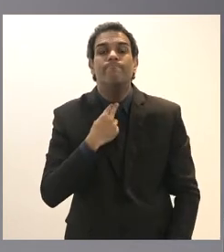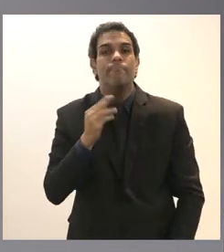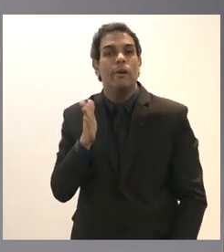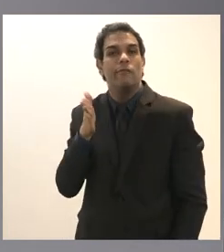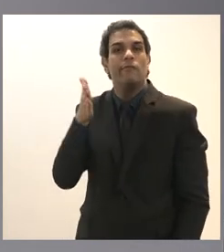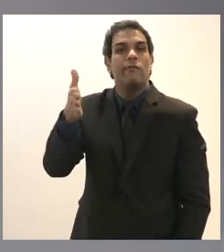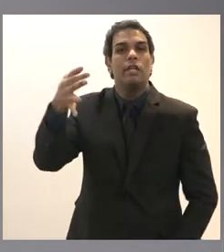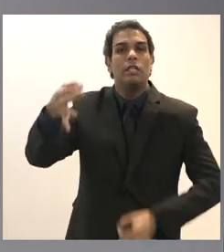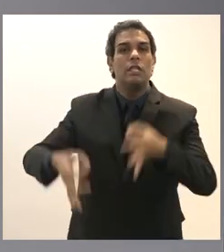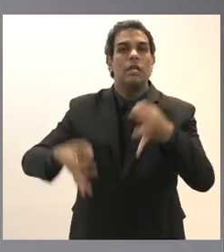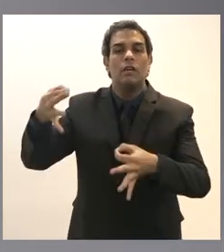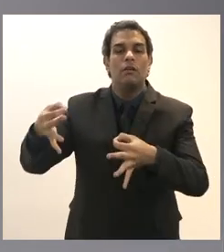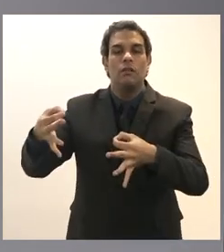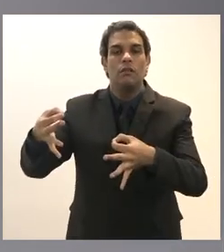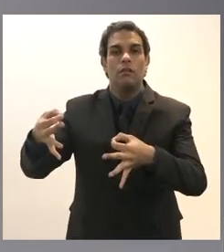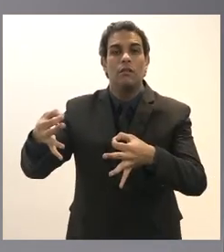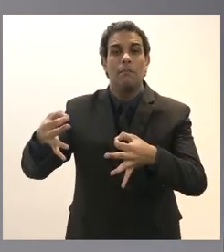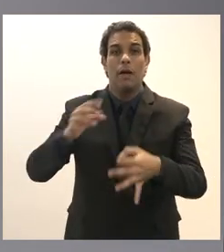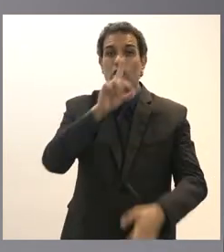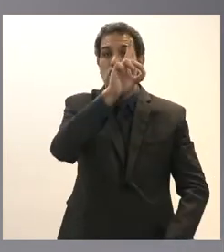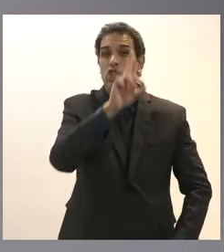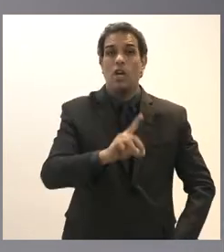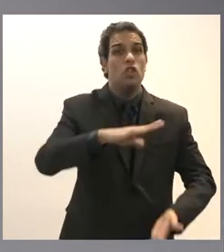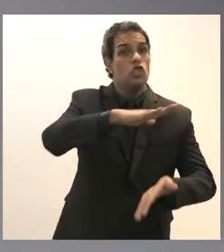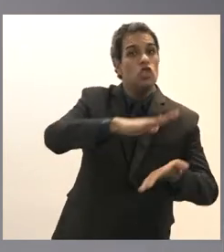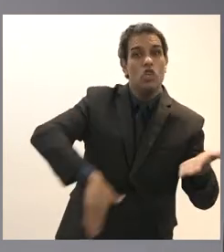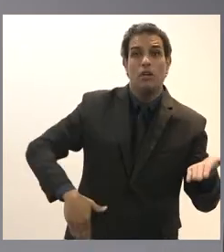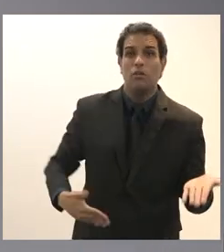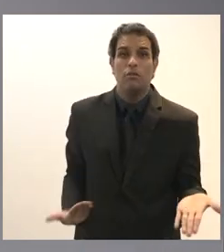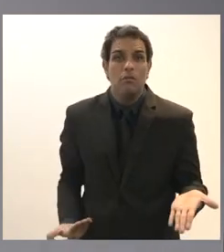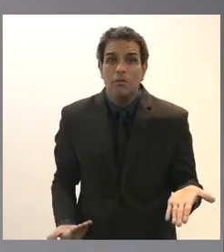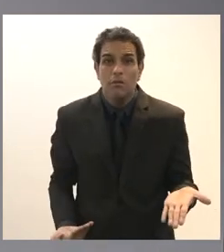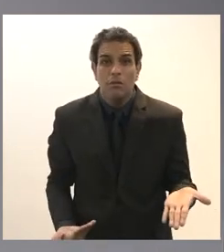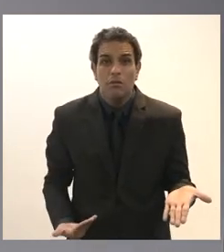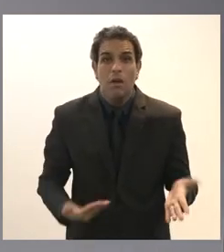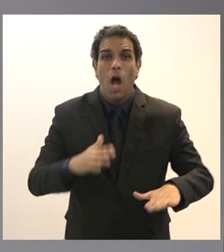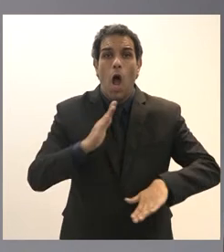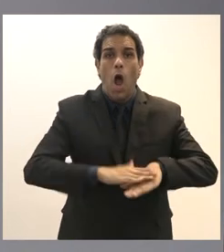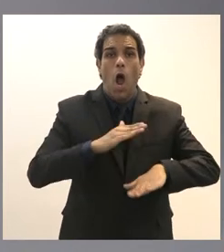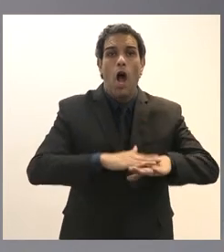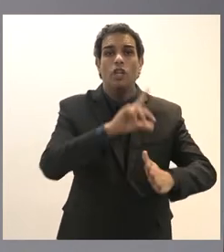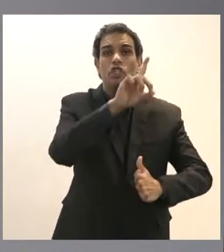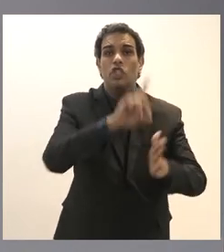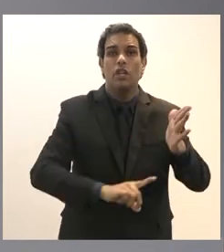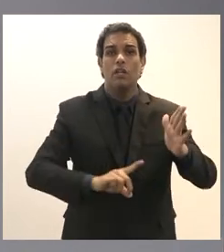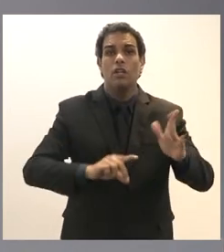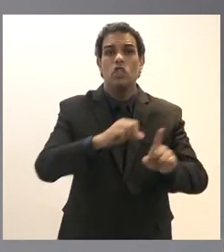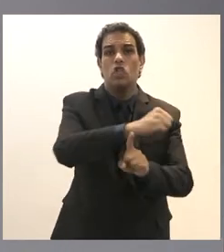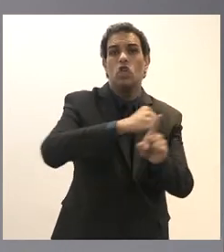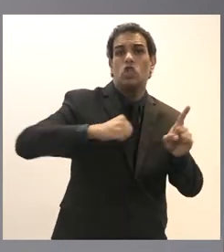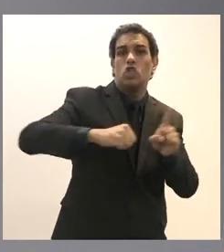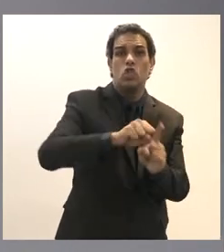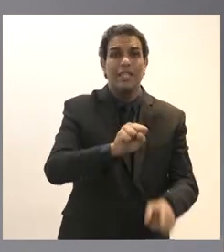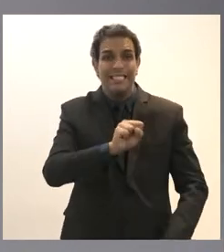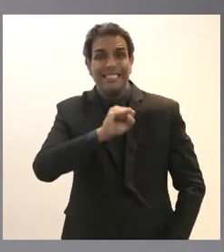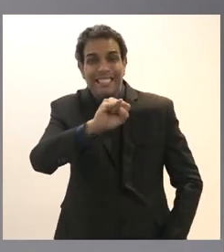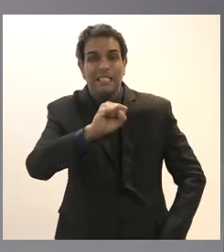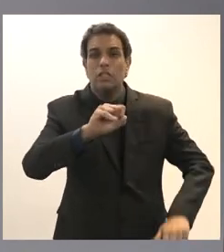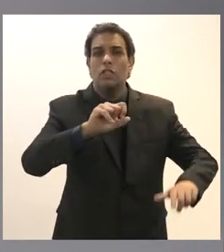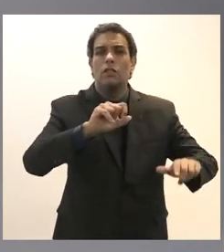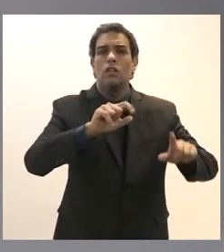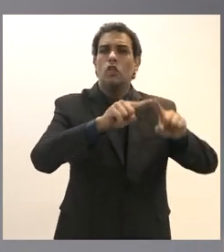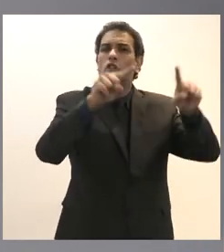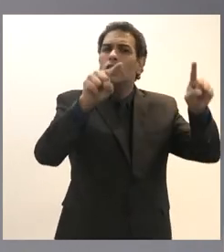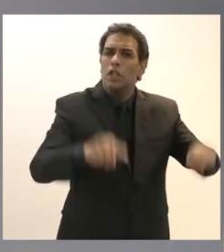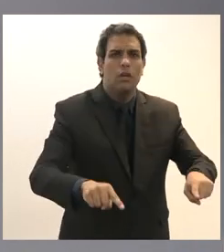judiciário como se o direito à ação não fosse um direito independente se o trabalhador ficar